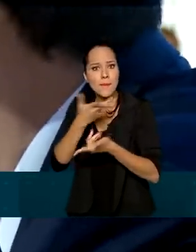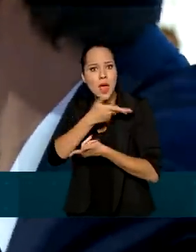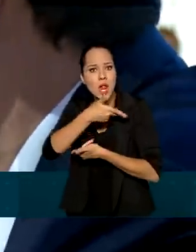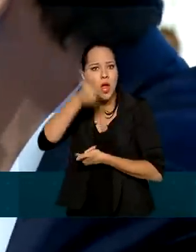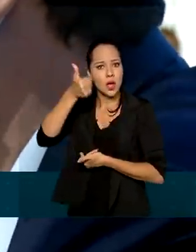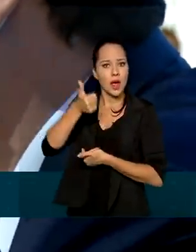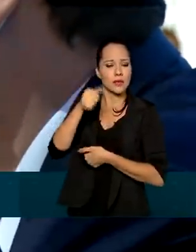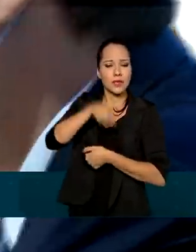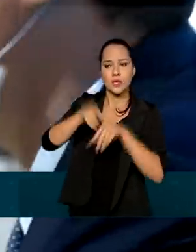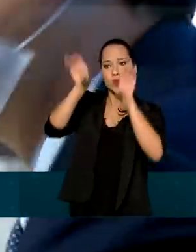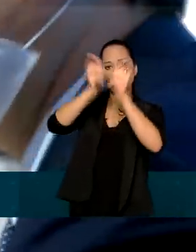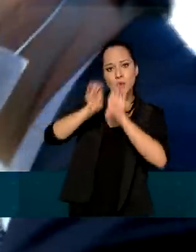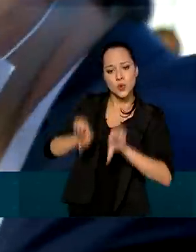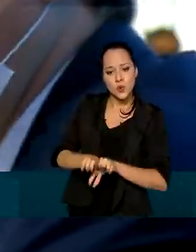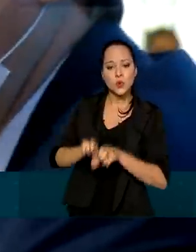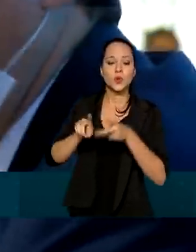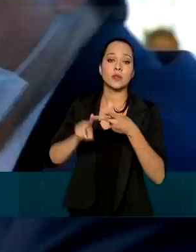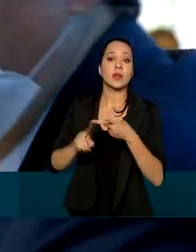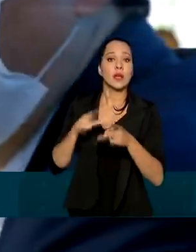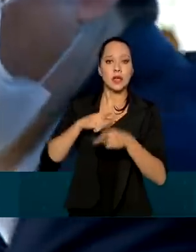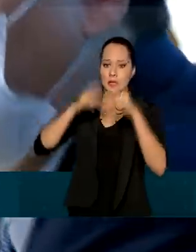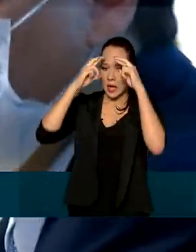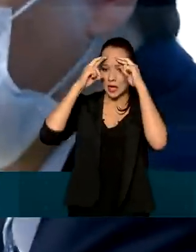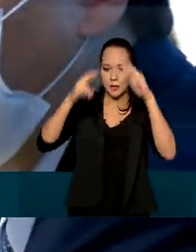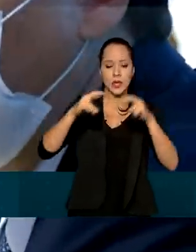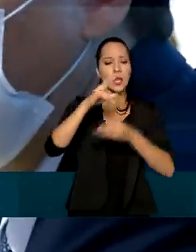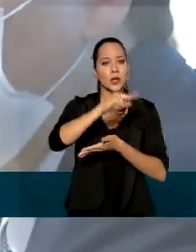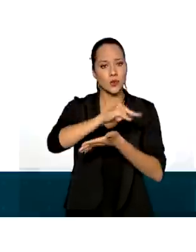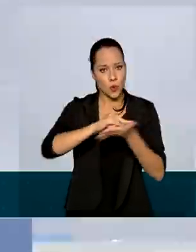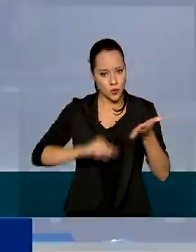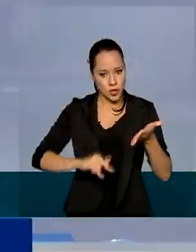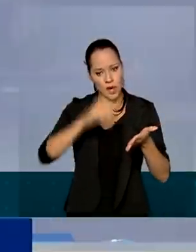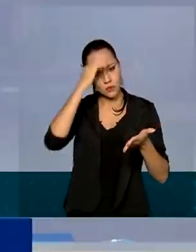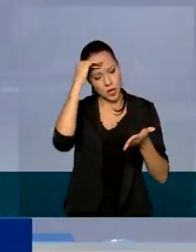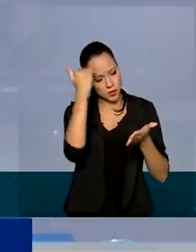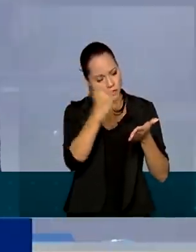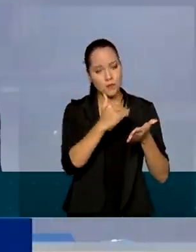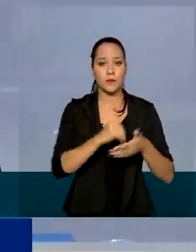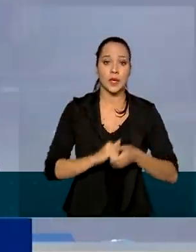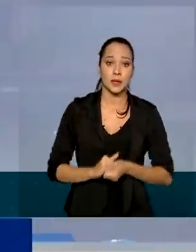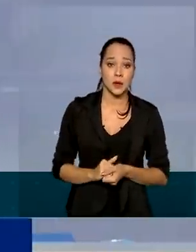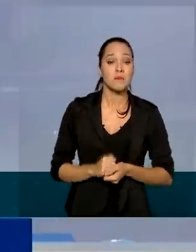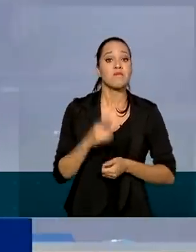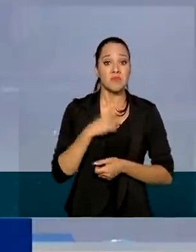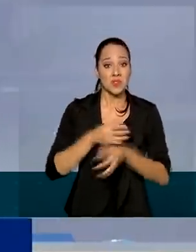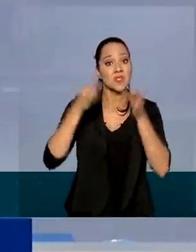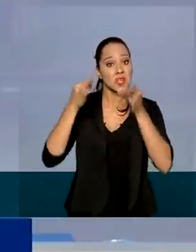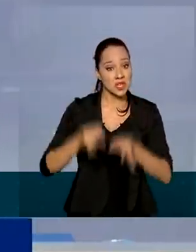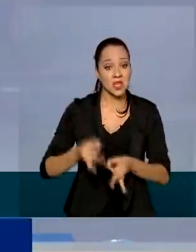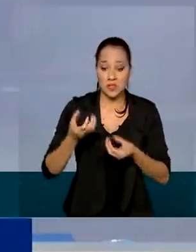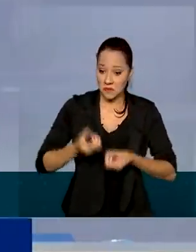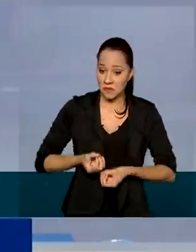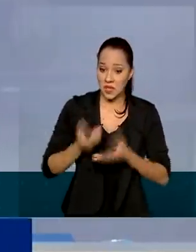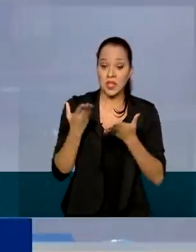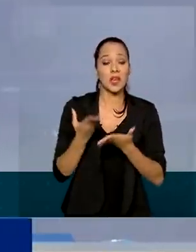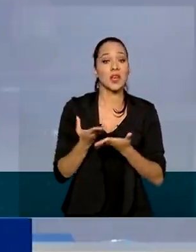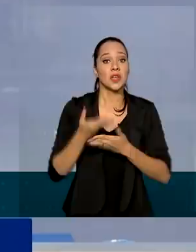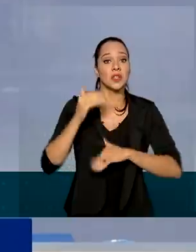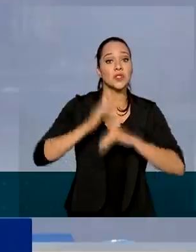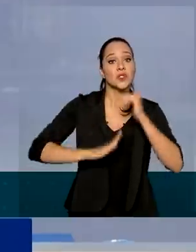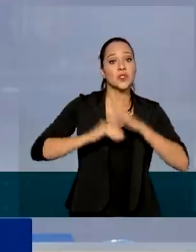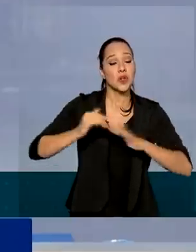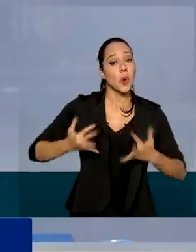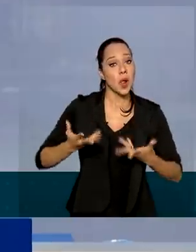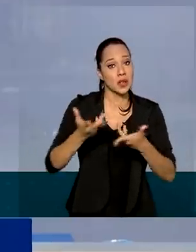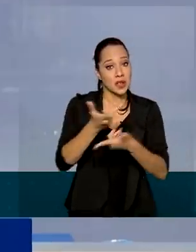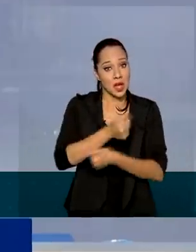estruturações, que tem respeitado contratos. Tenho certeza que nós vamos oferecer equipamentos de qualidade para